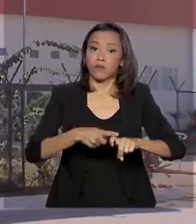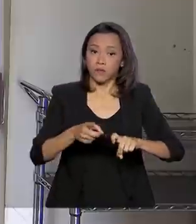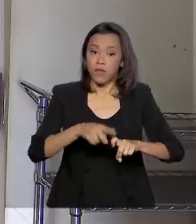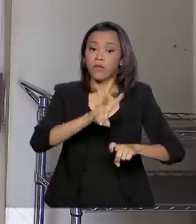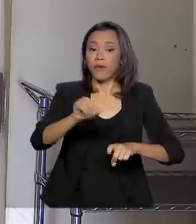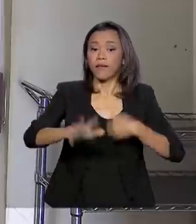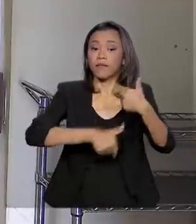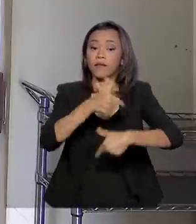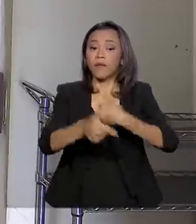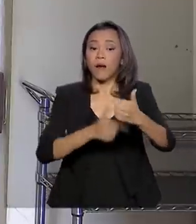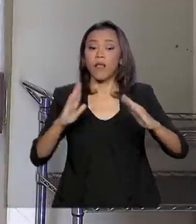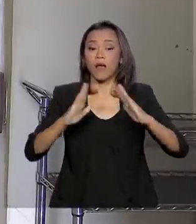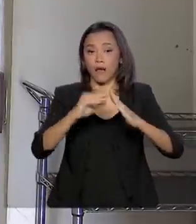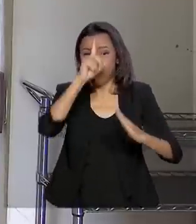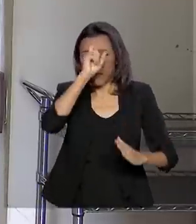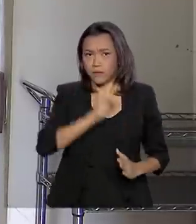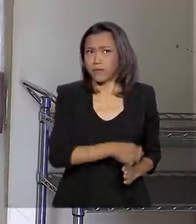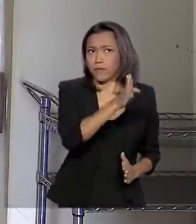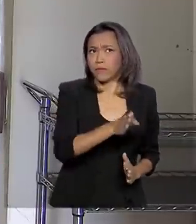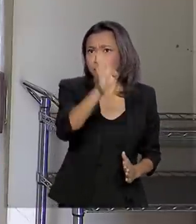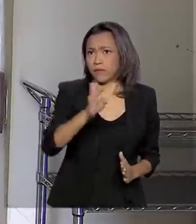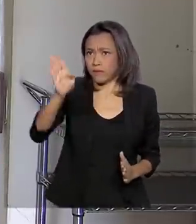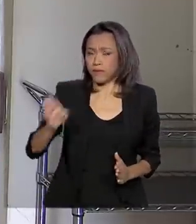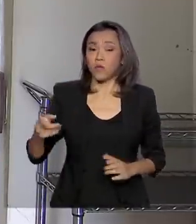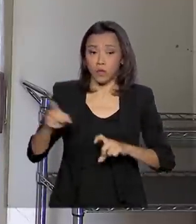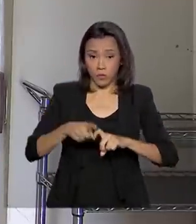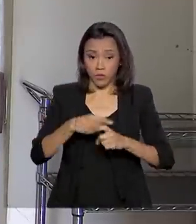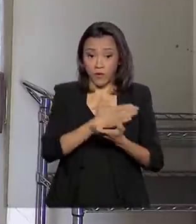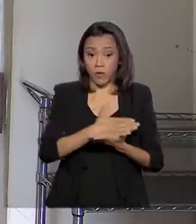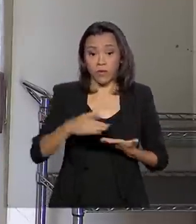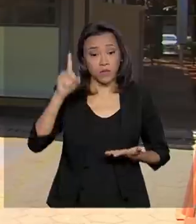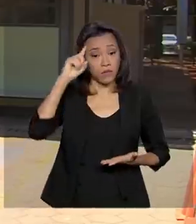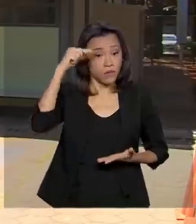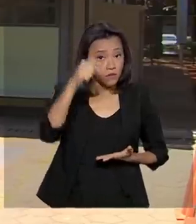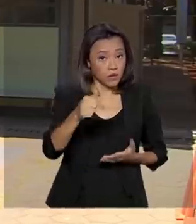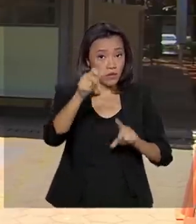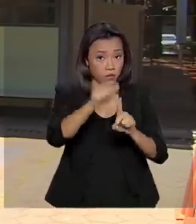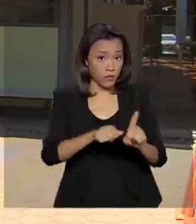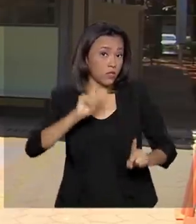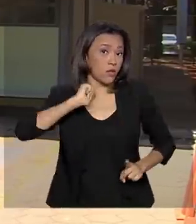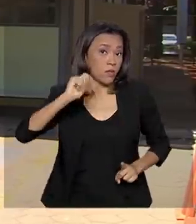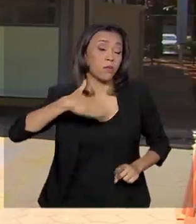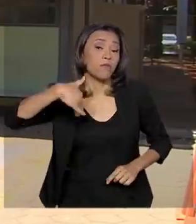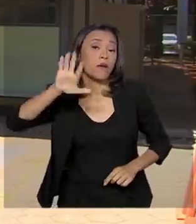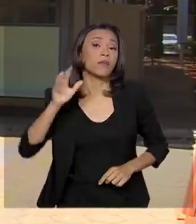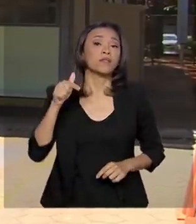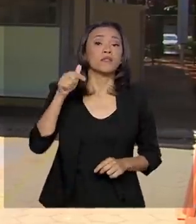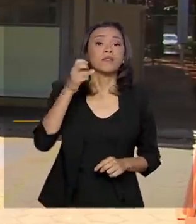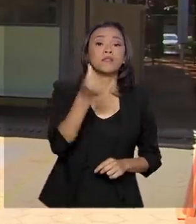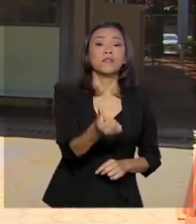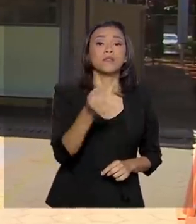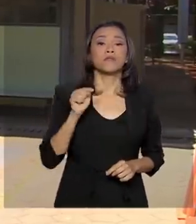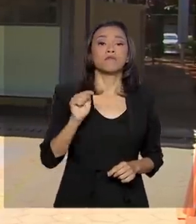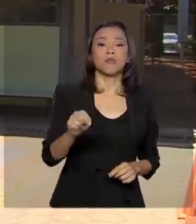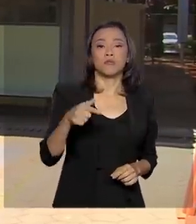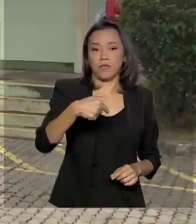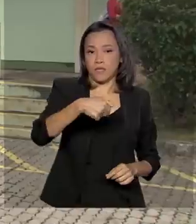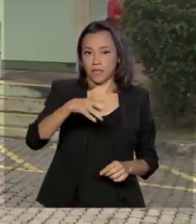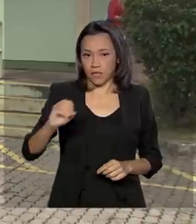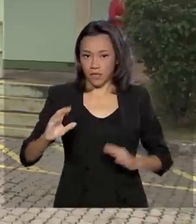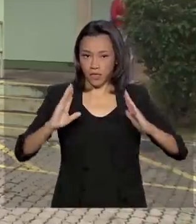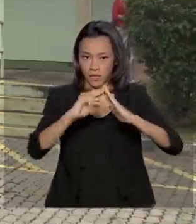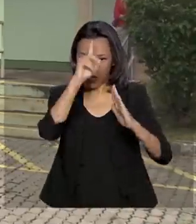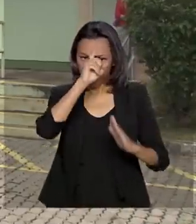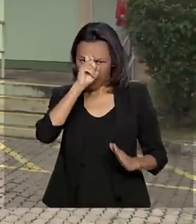saúde. Os médicos já devem começar a atender no dia 7 de abril. Mais de 6.700 postos de saúde